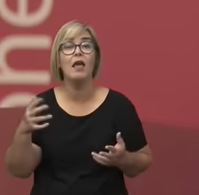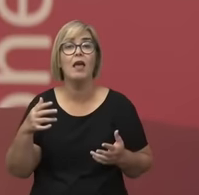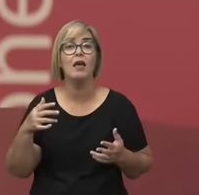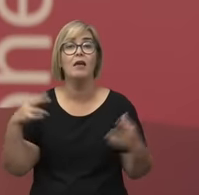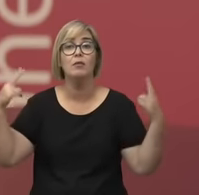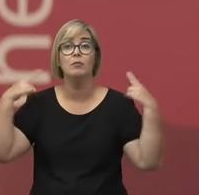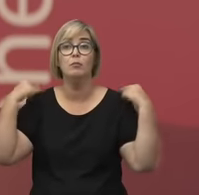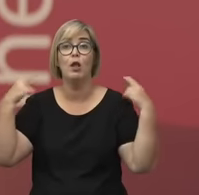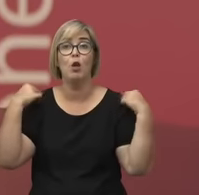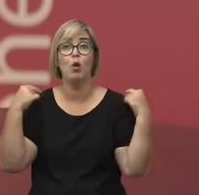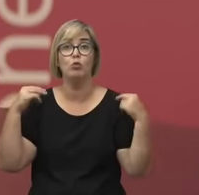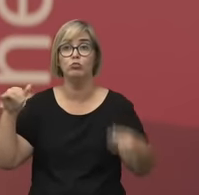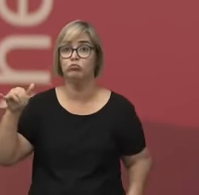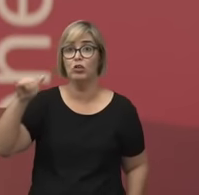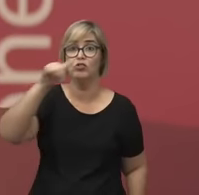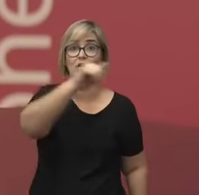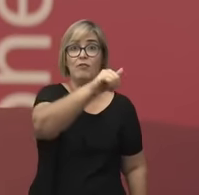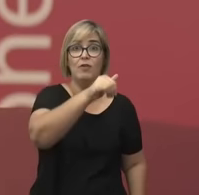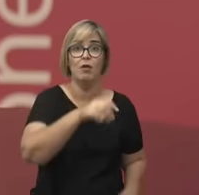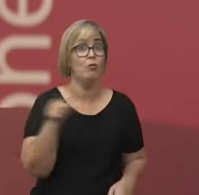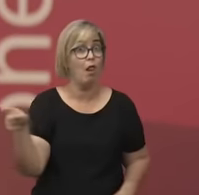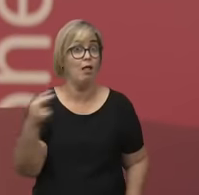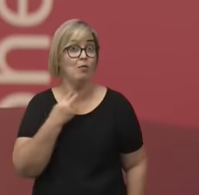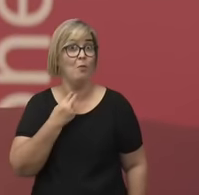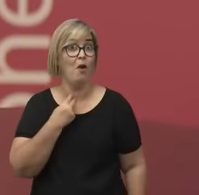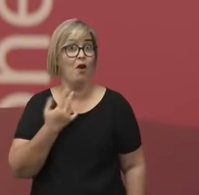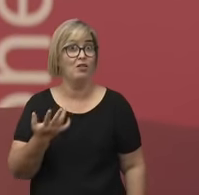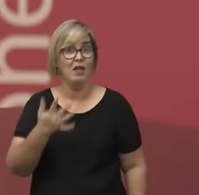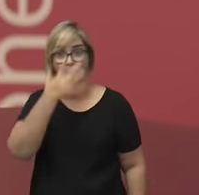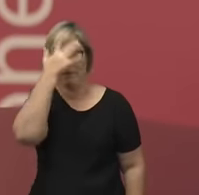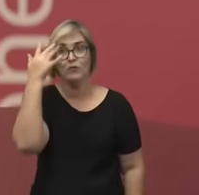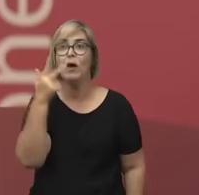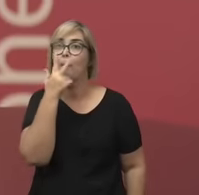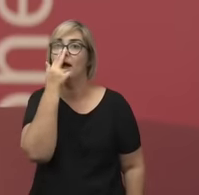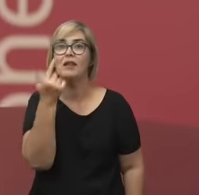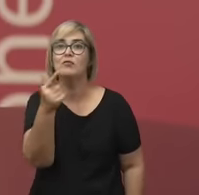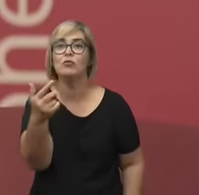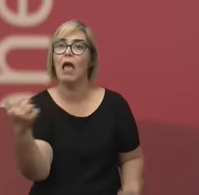né, então, assim, eu estou falando desse caso, mas todas nós